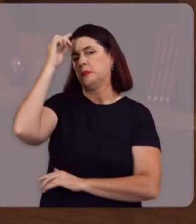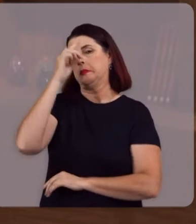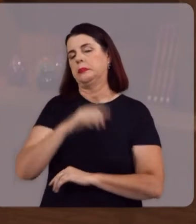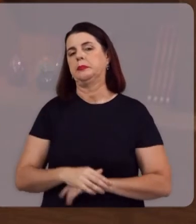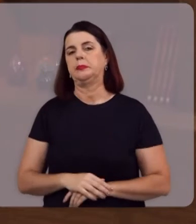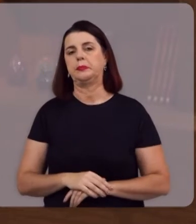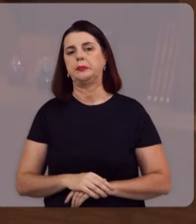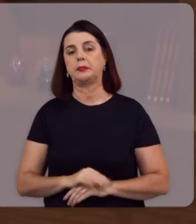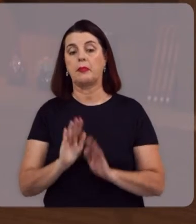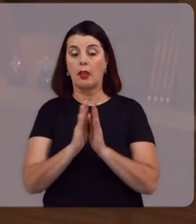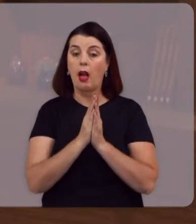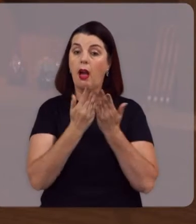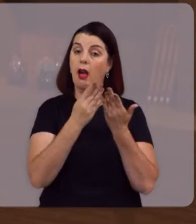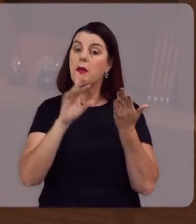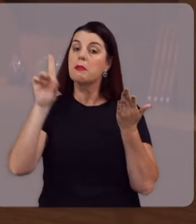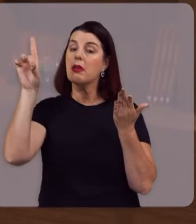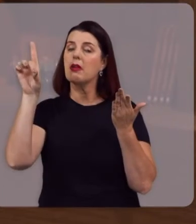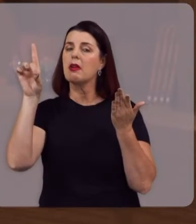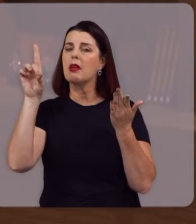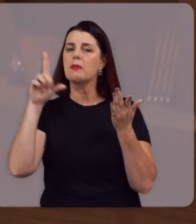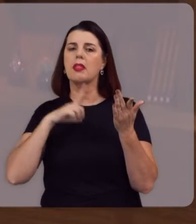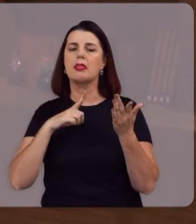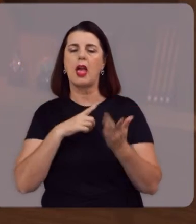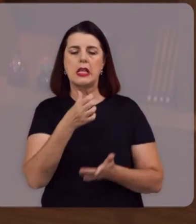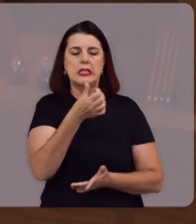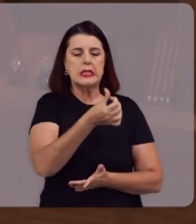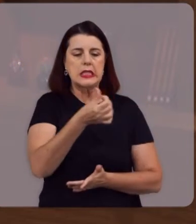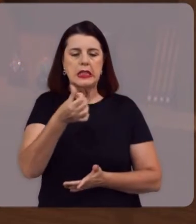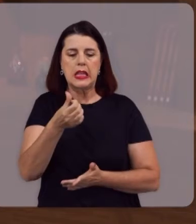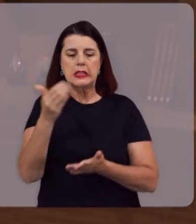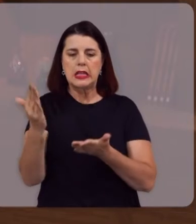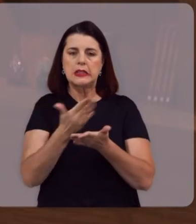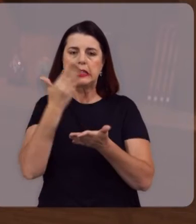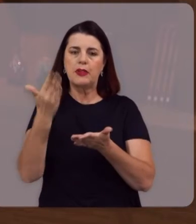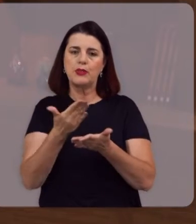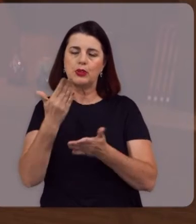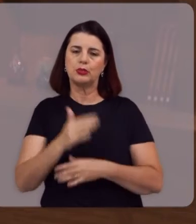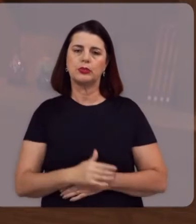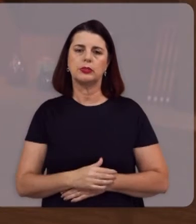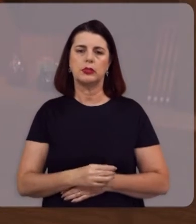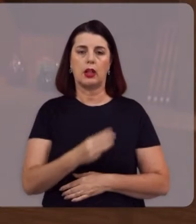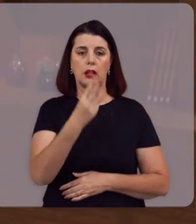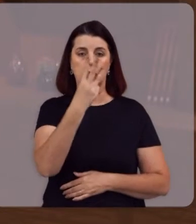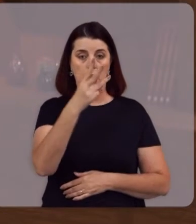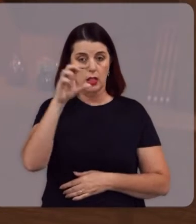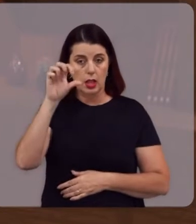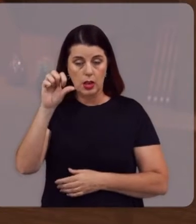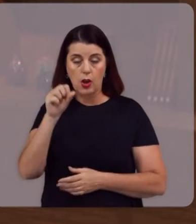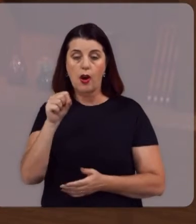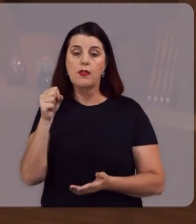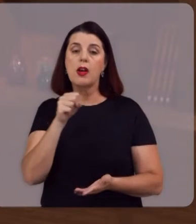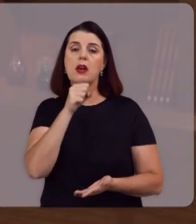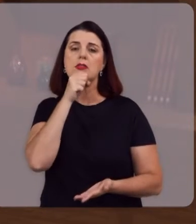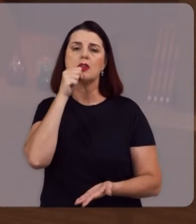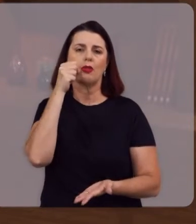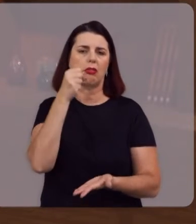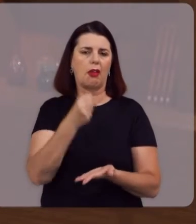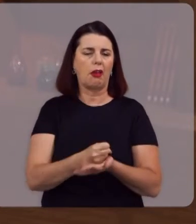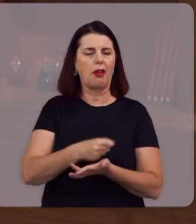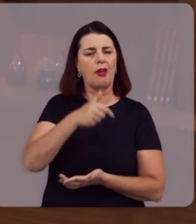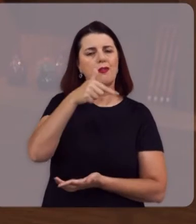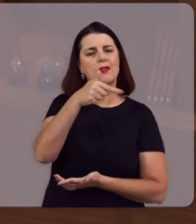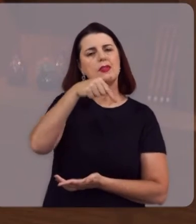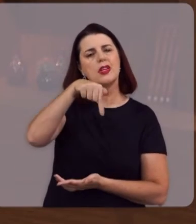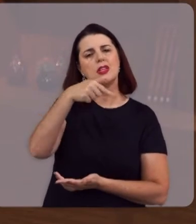A Bíblia é composta De 66 livros 39 no Antigo Testamento E